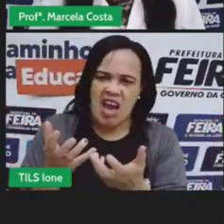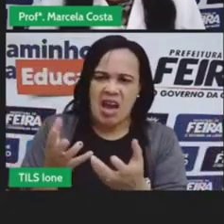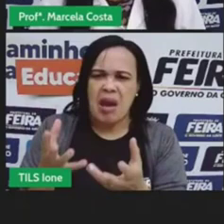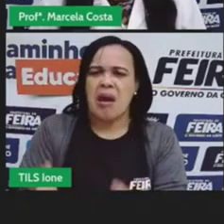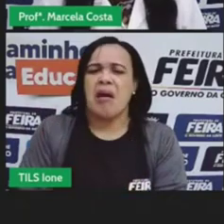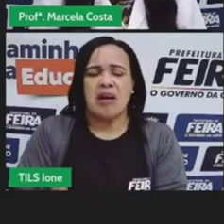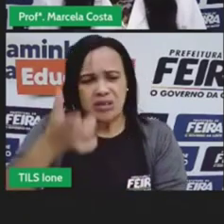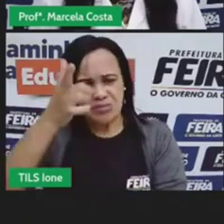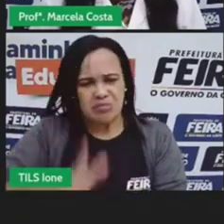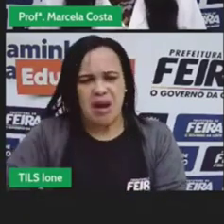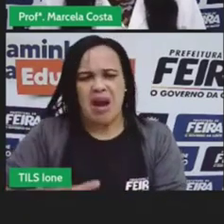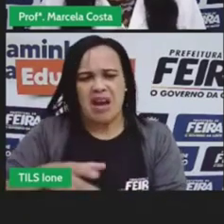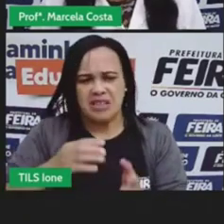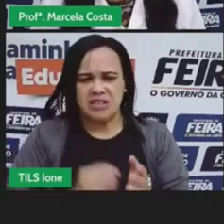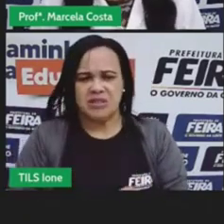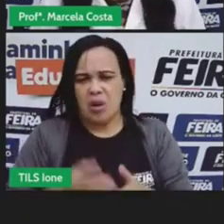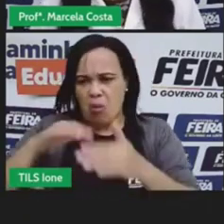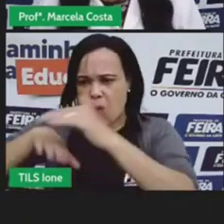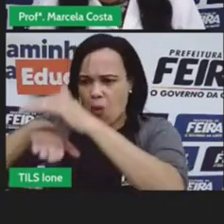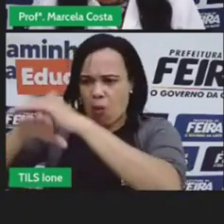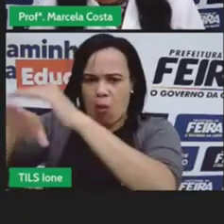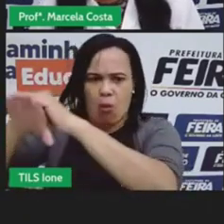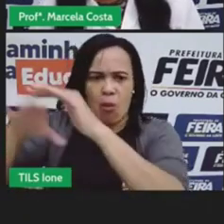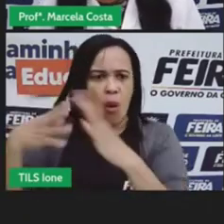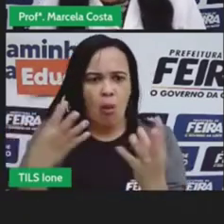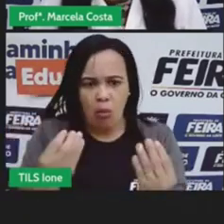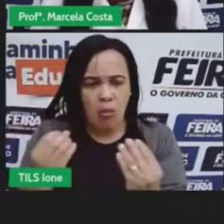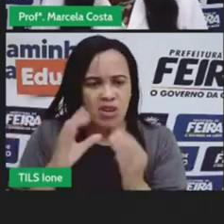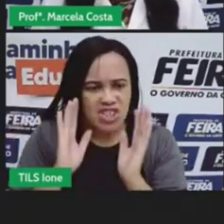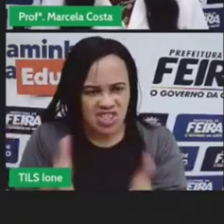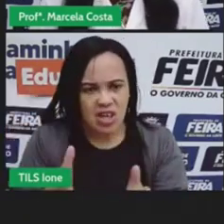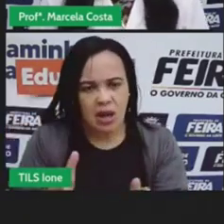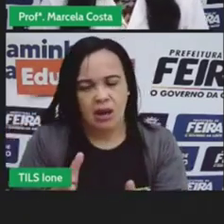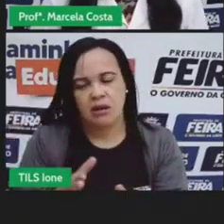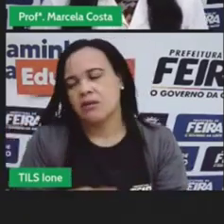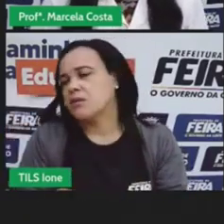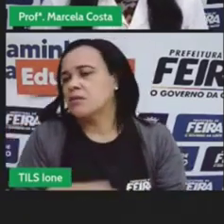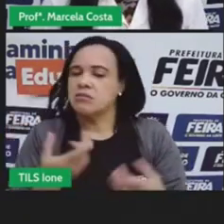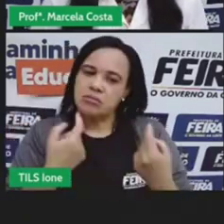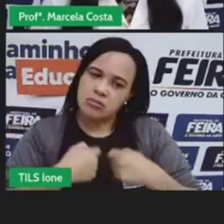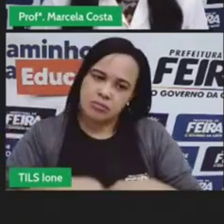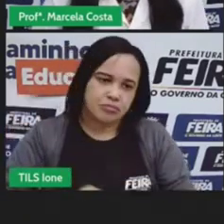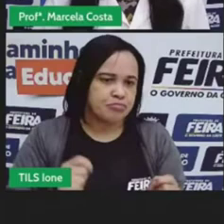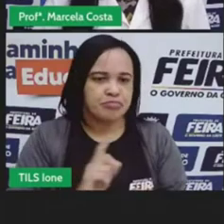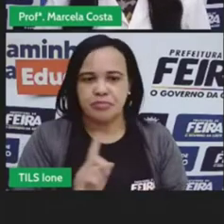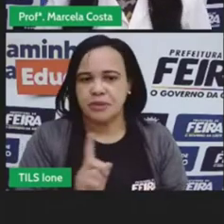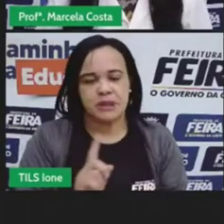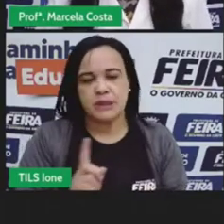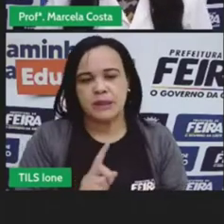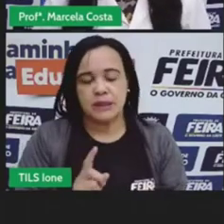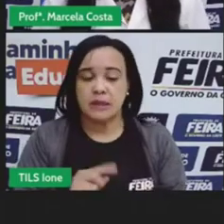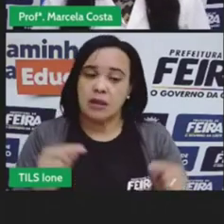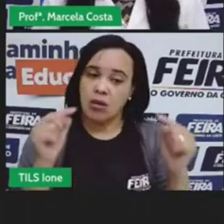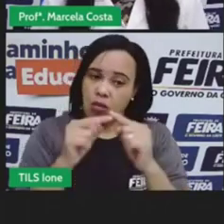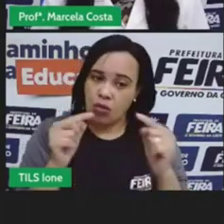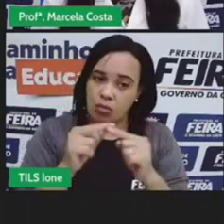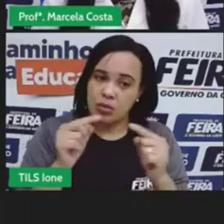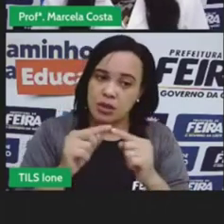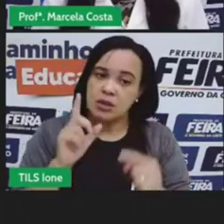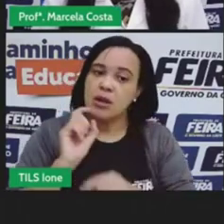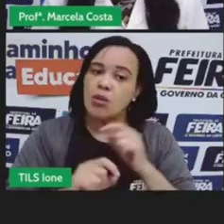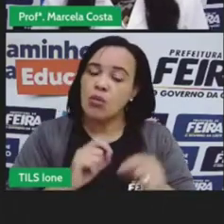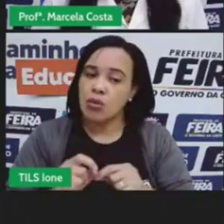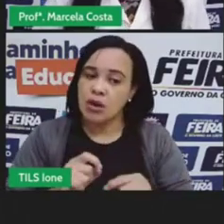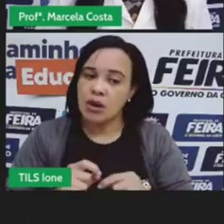necessidade já é uma vontade pode esperar entendeu? vê como varia de pessoa para